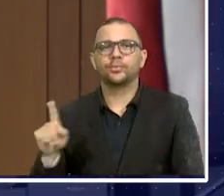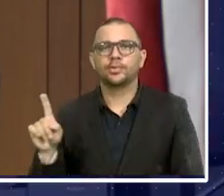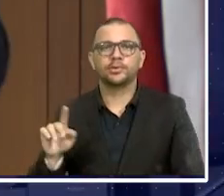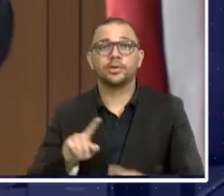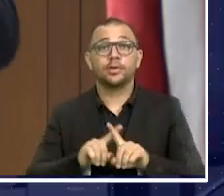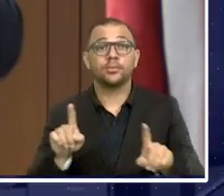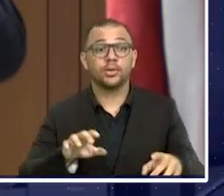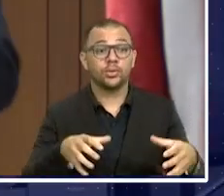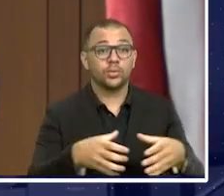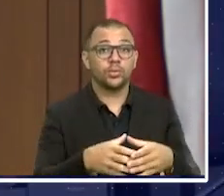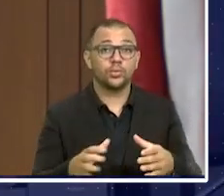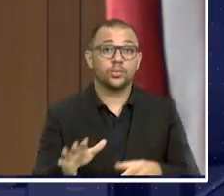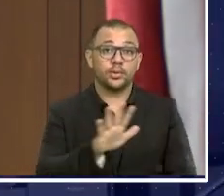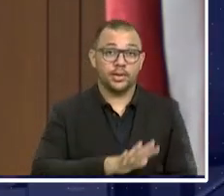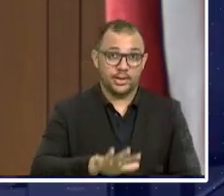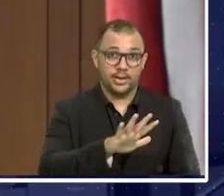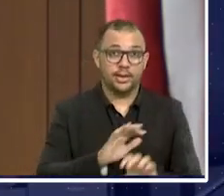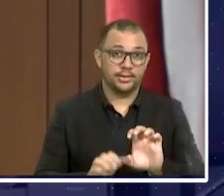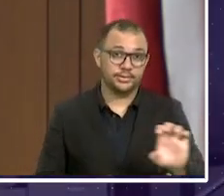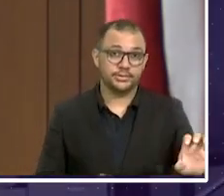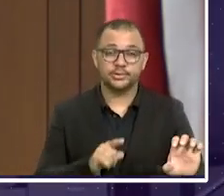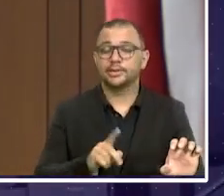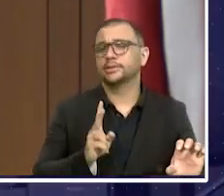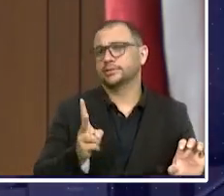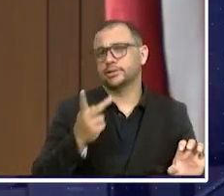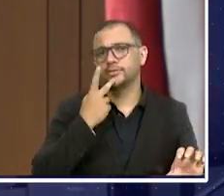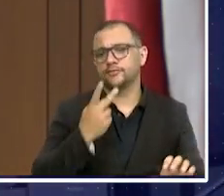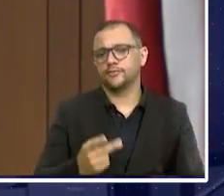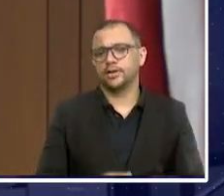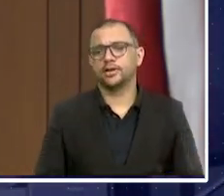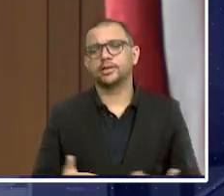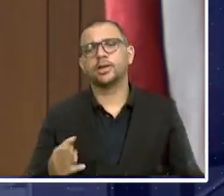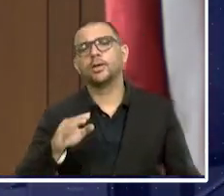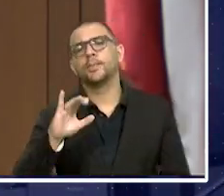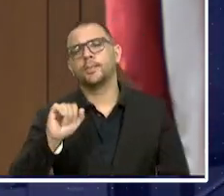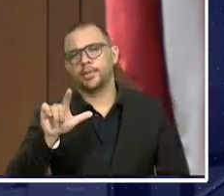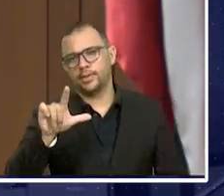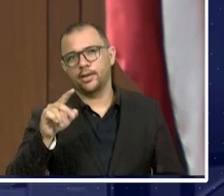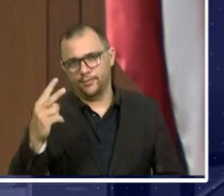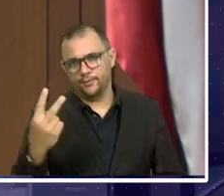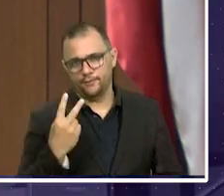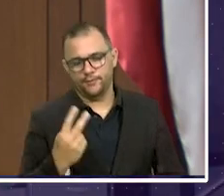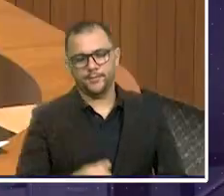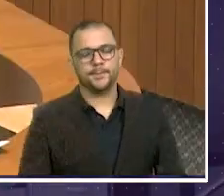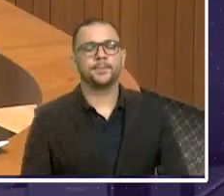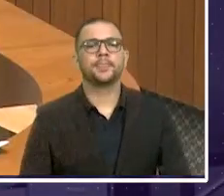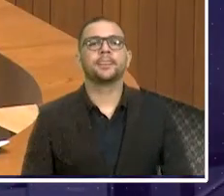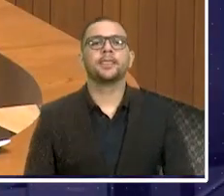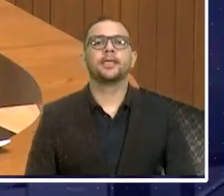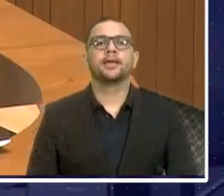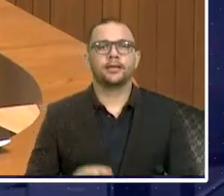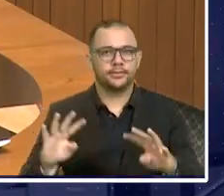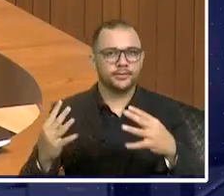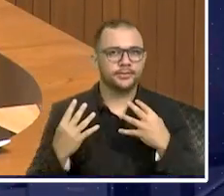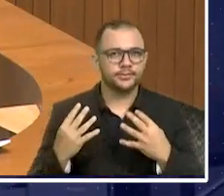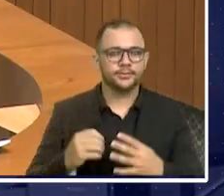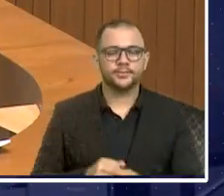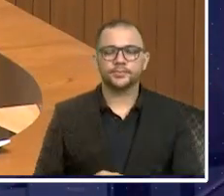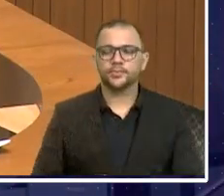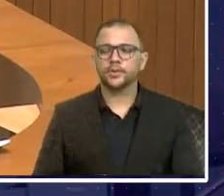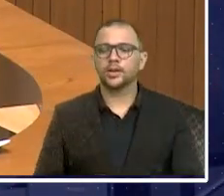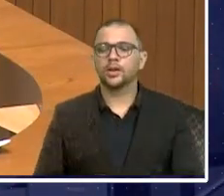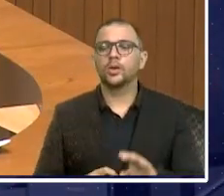trabalhos no plenário, o deputado Dr. Iglesio repudiou a resolução do Conselho Nacional de Saúde, que prevê a legalização do